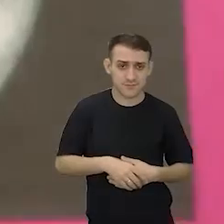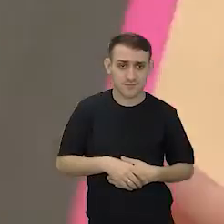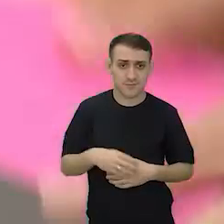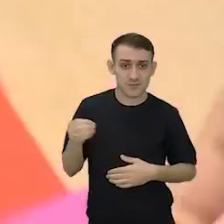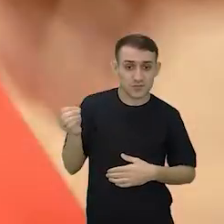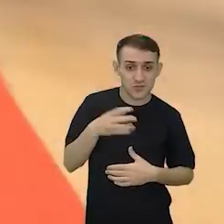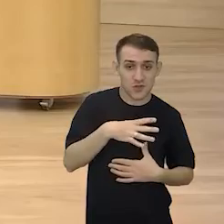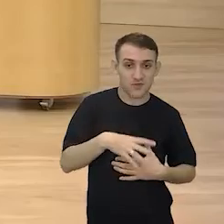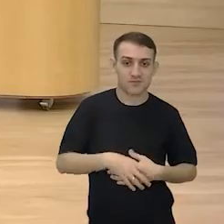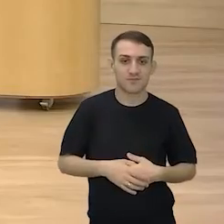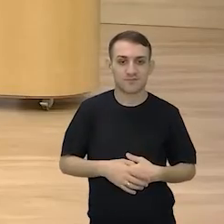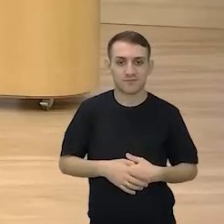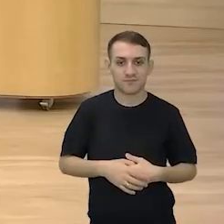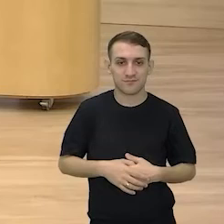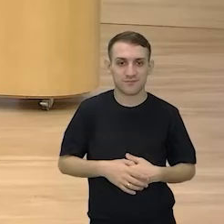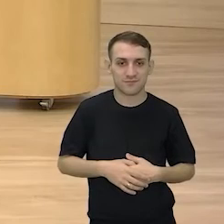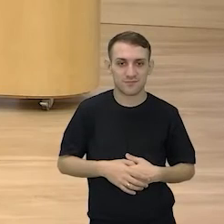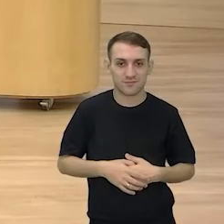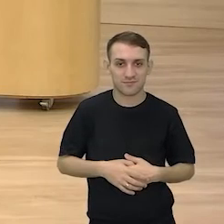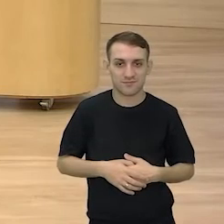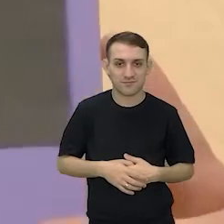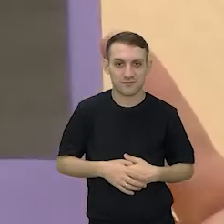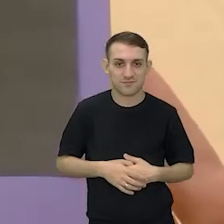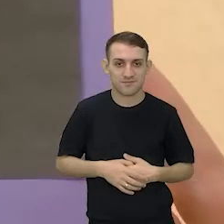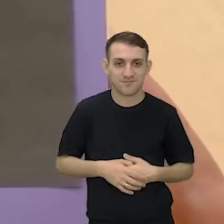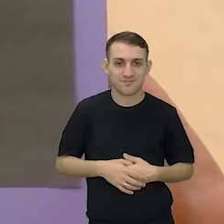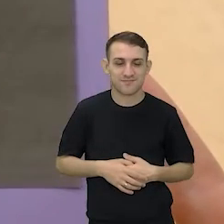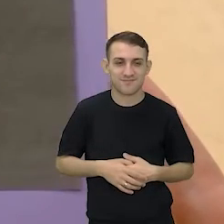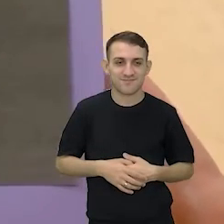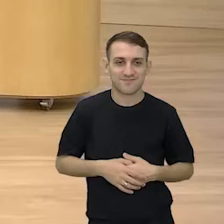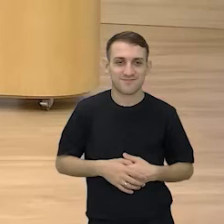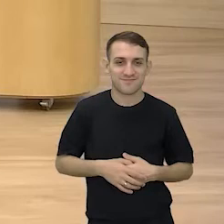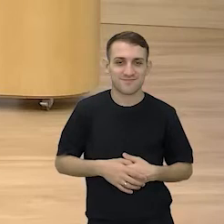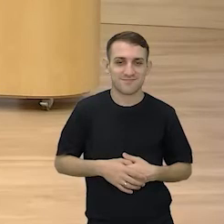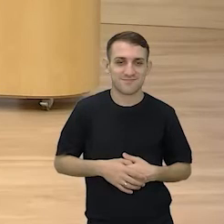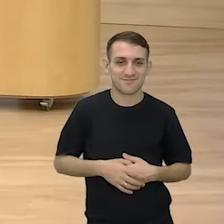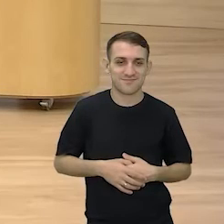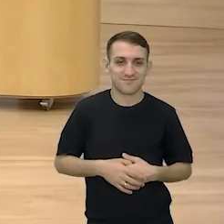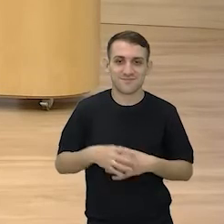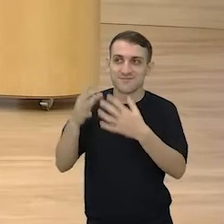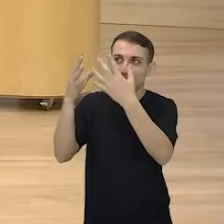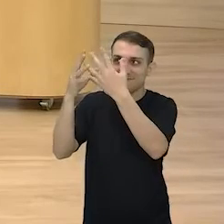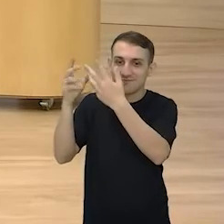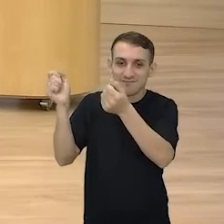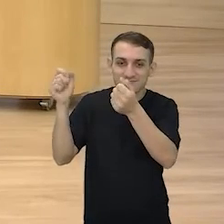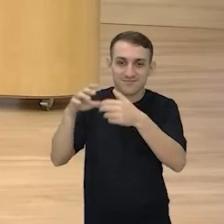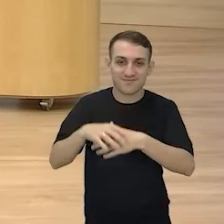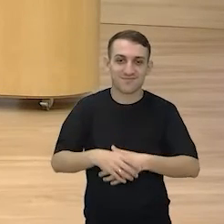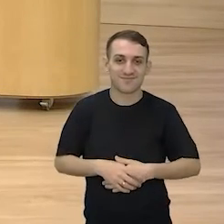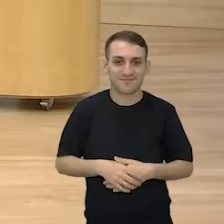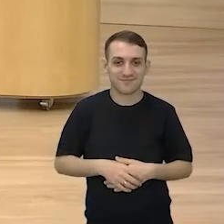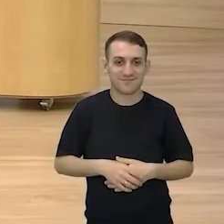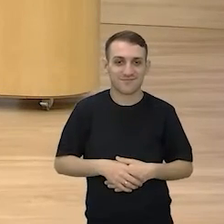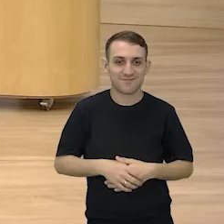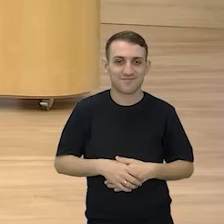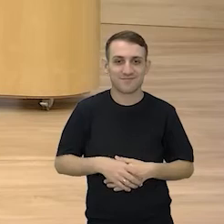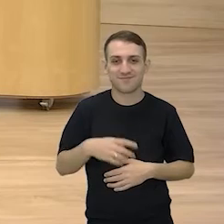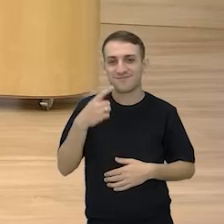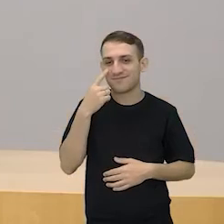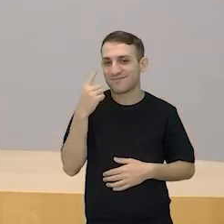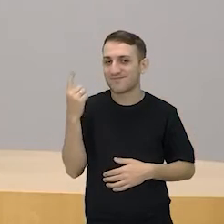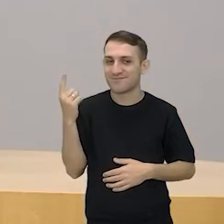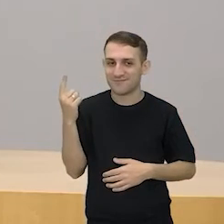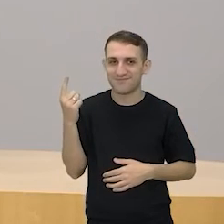Nova. Nova? E não deu tempo de o oráculo pegar? Minguante. Minguante. Vou mostrar aqui o oráculo.